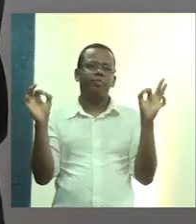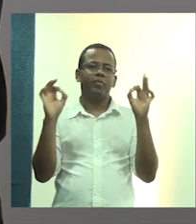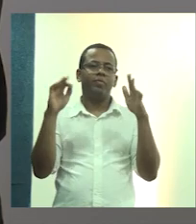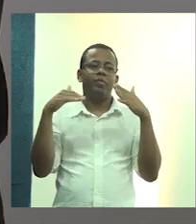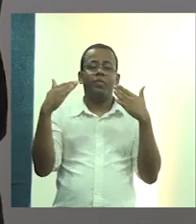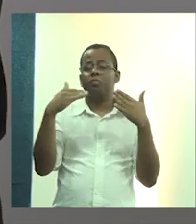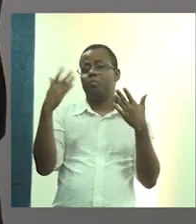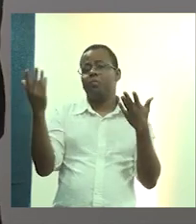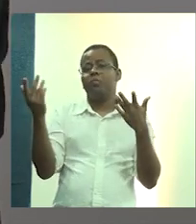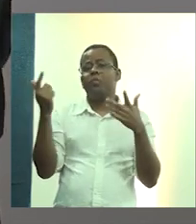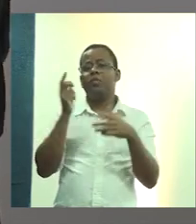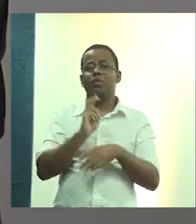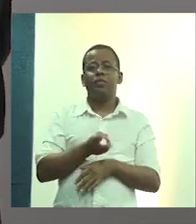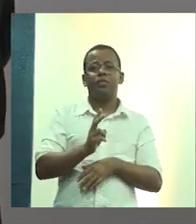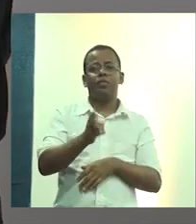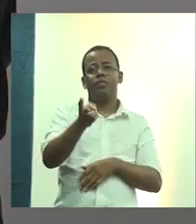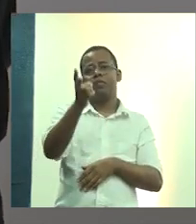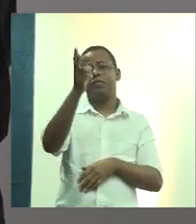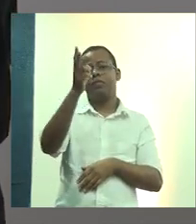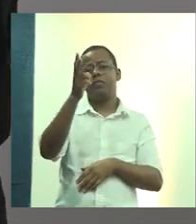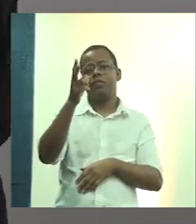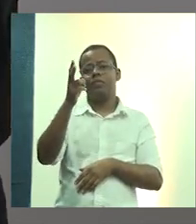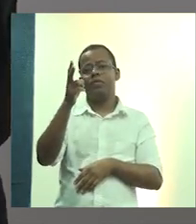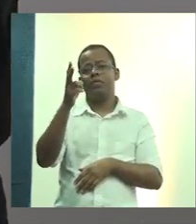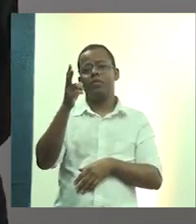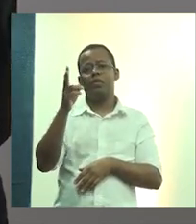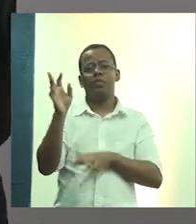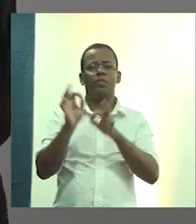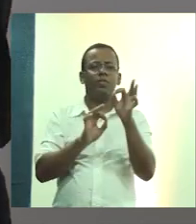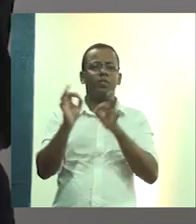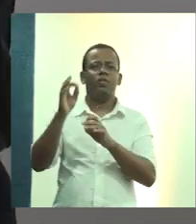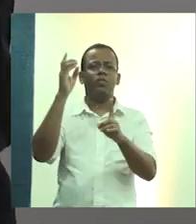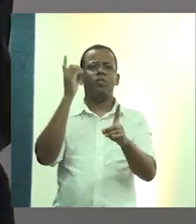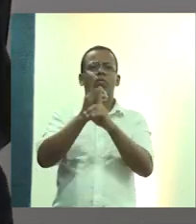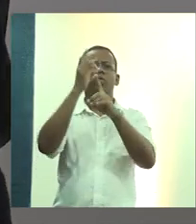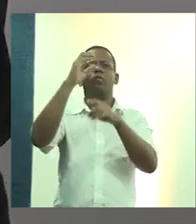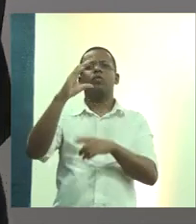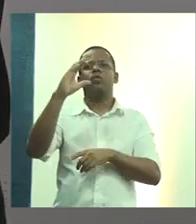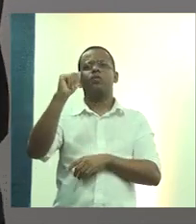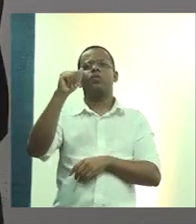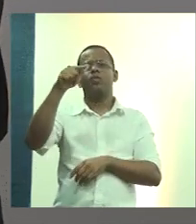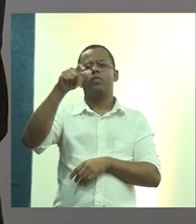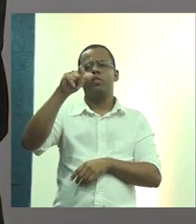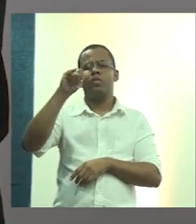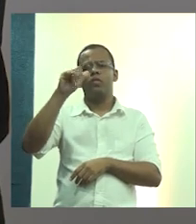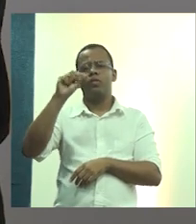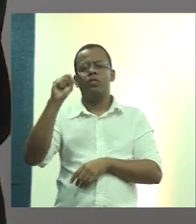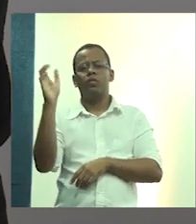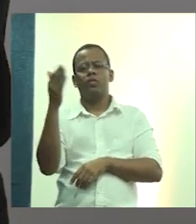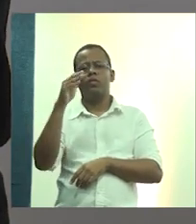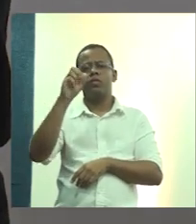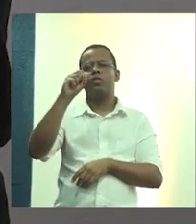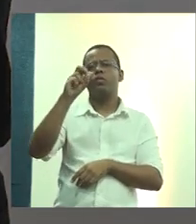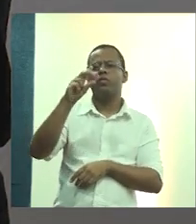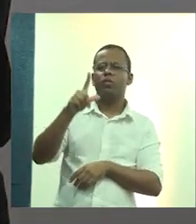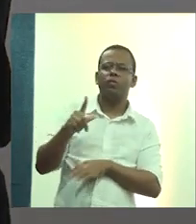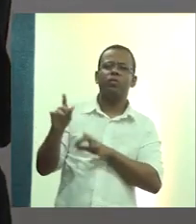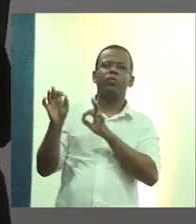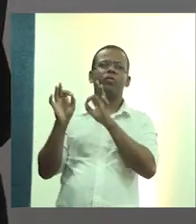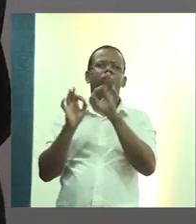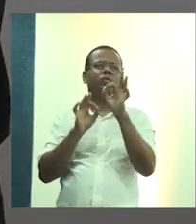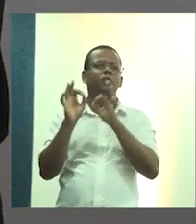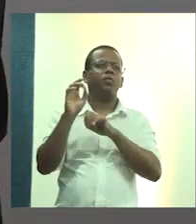as condições são sempre essas que a gente encontra. Isso aqui é Caxias do Sul, até casualmente. E